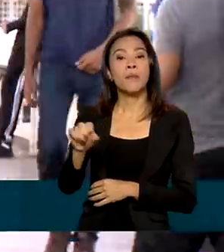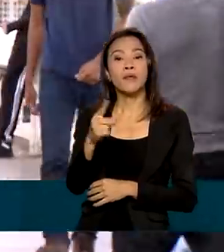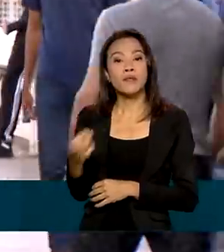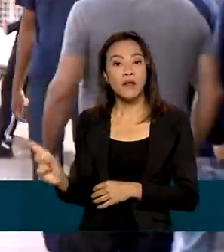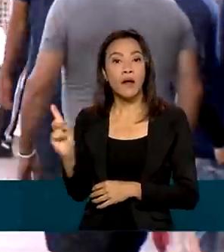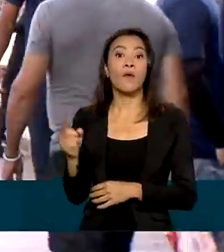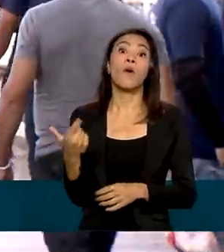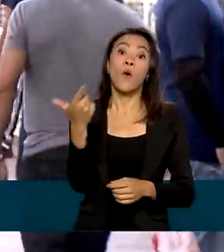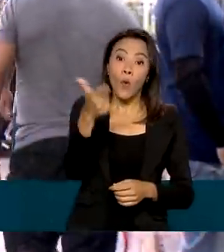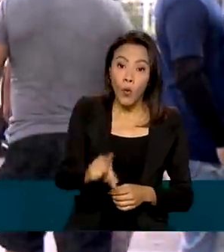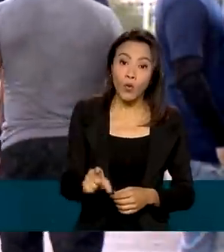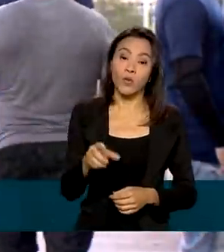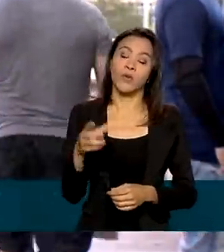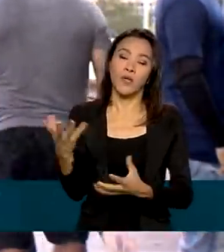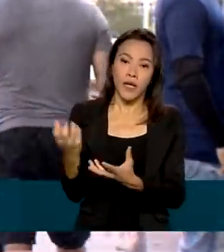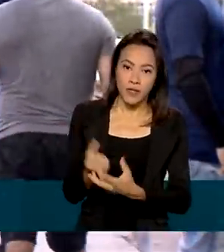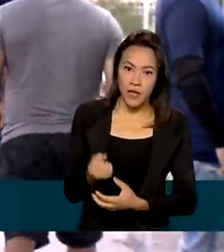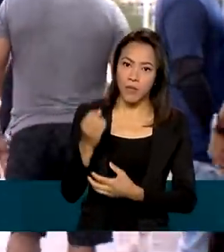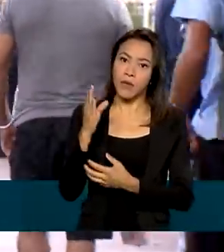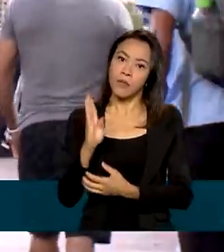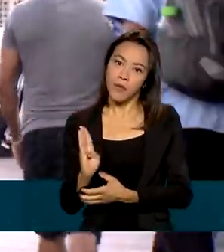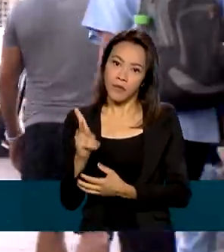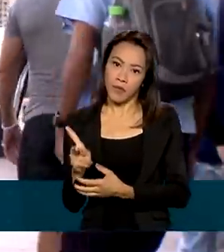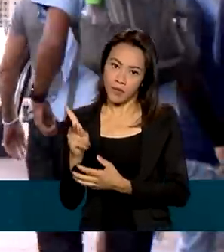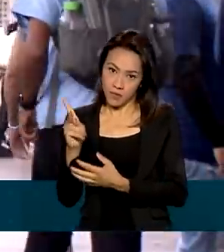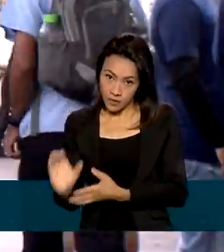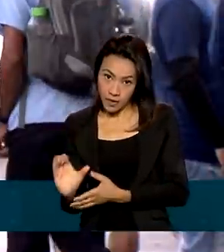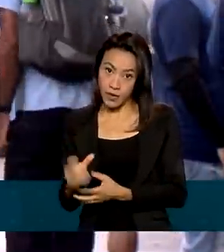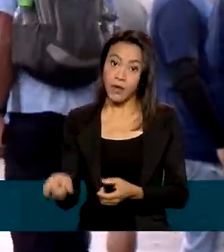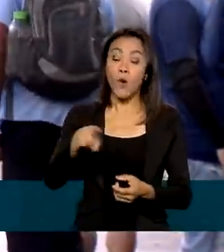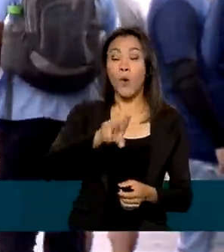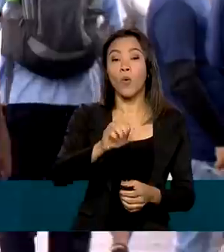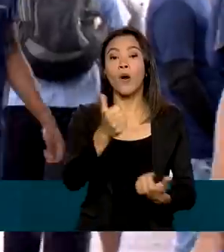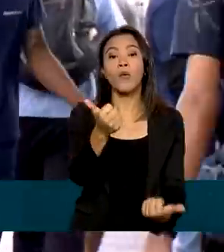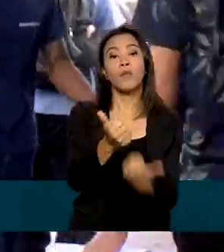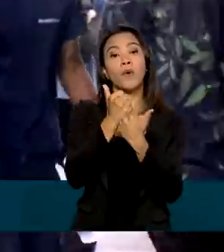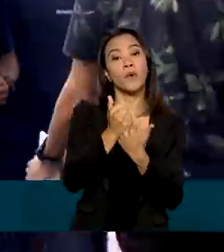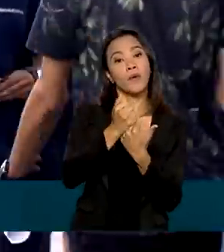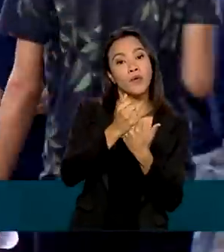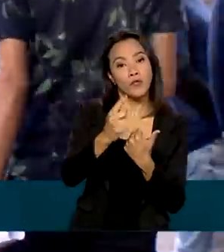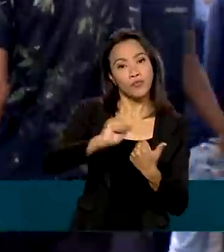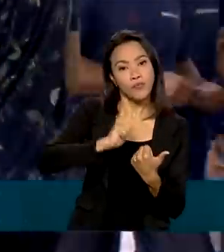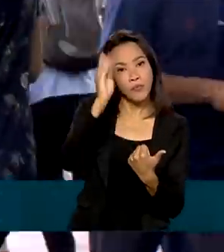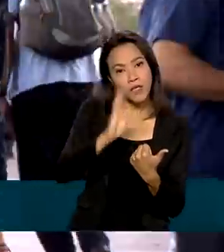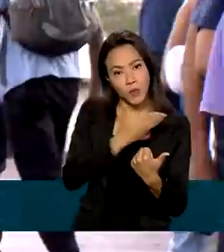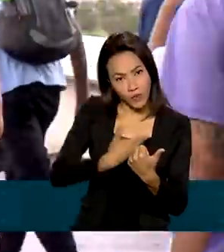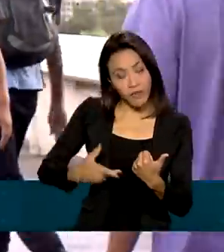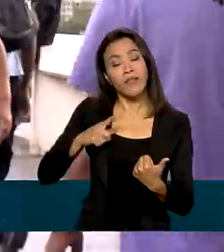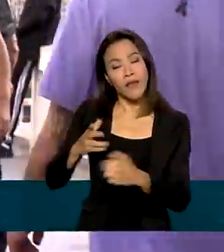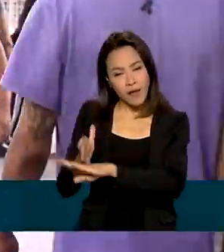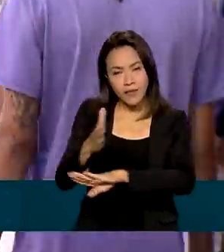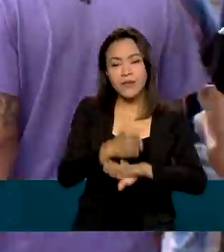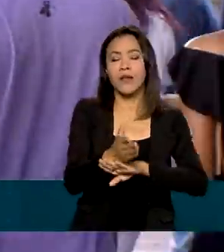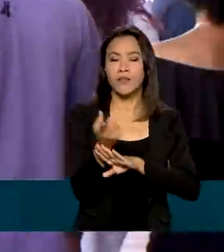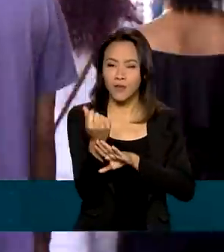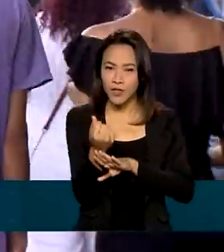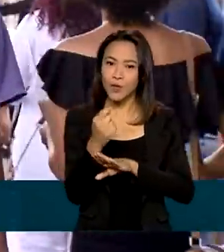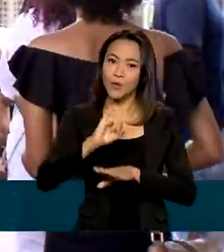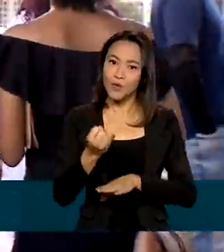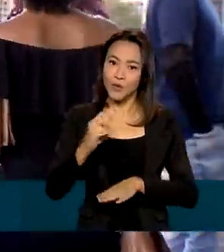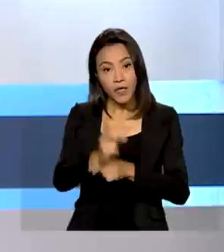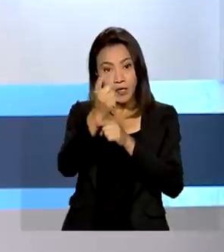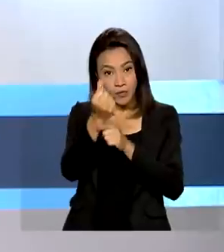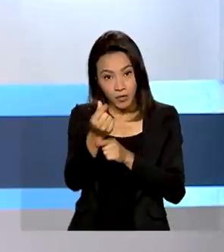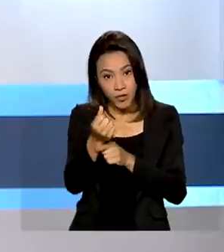benefícios assistenciais ou participa do programa Auxílio Brasil também vai ter acesso ao empréstimo com juros mais baixos.